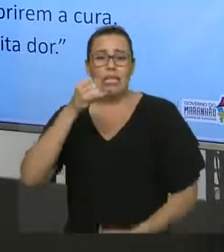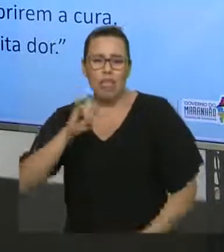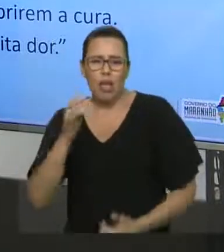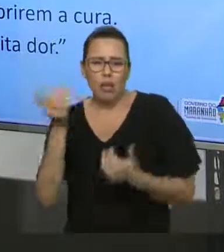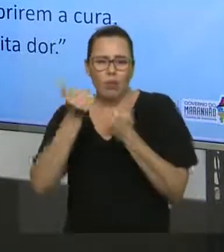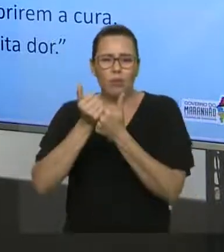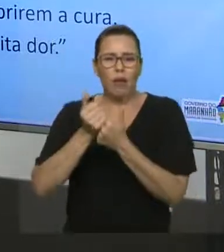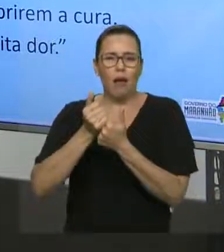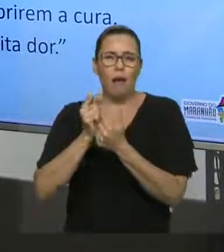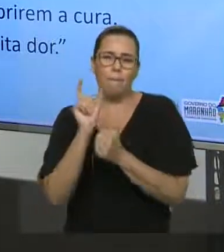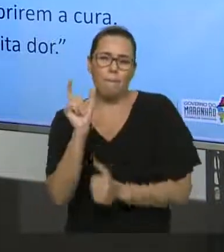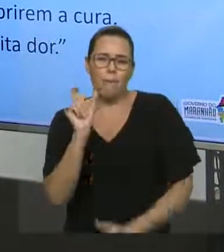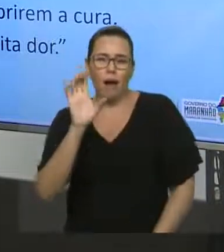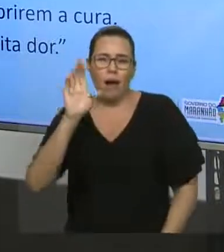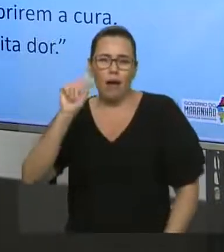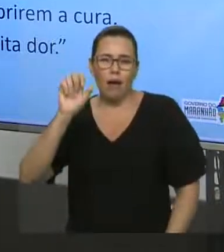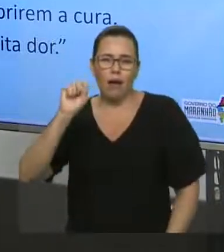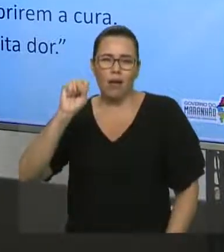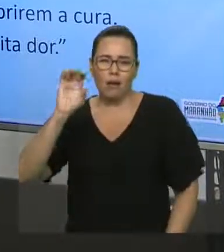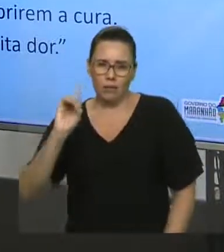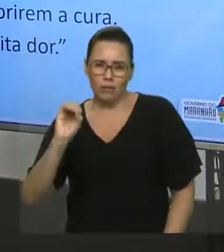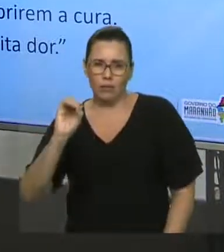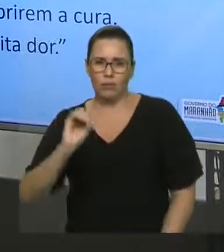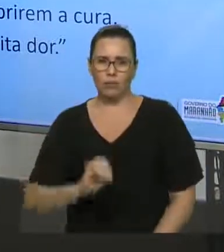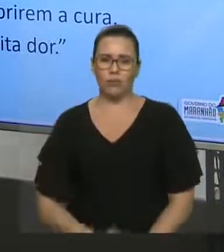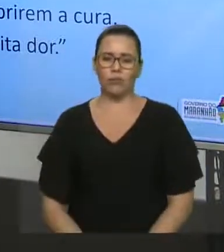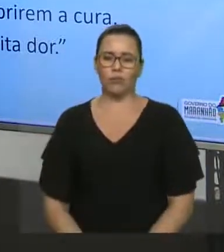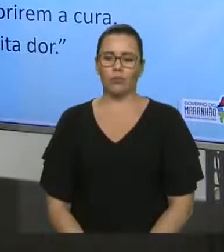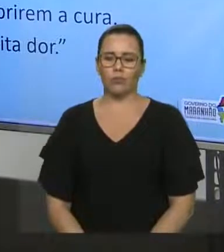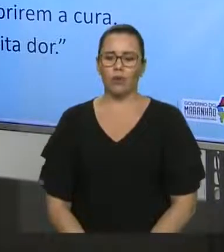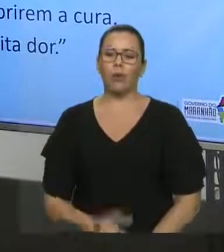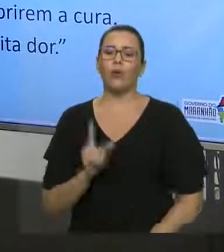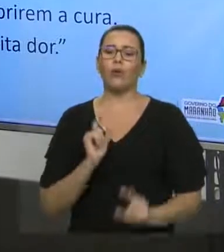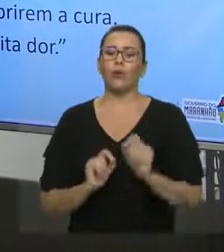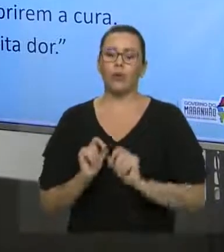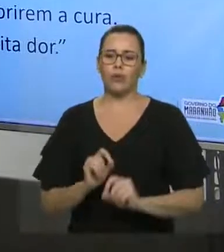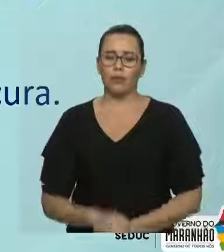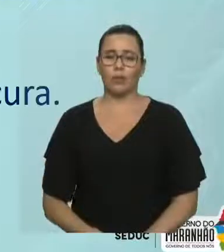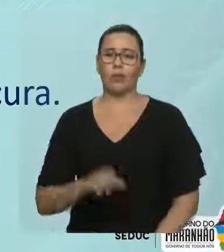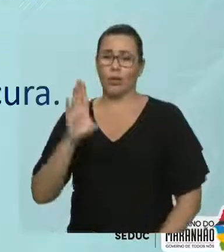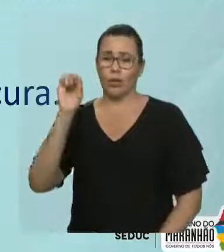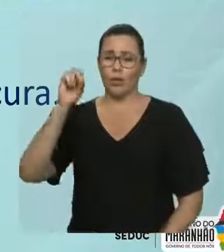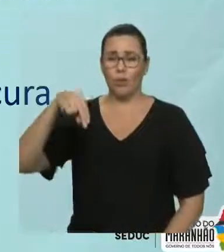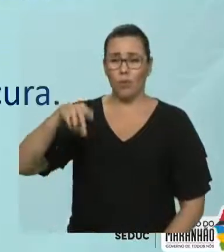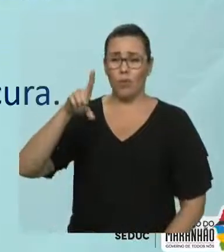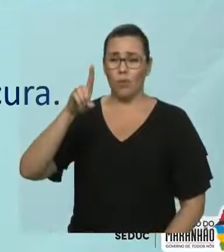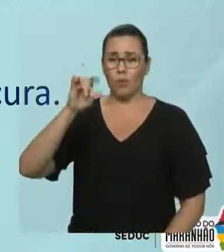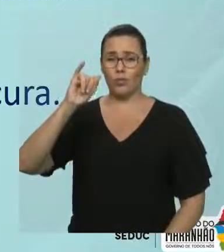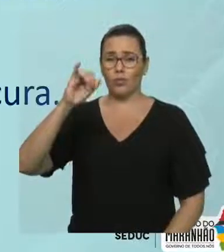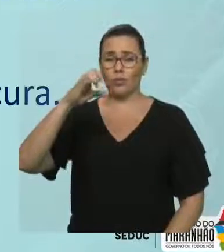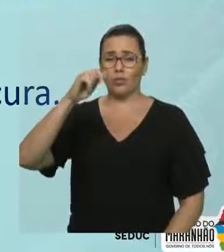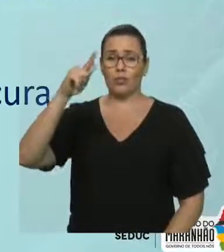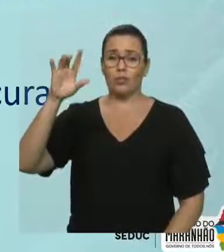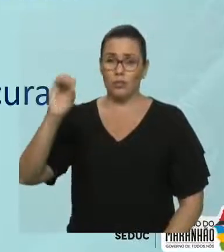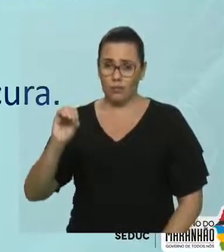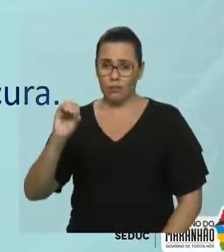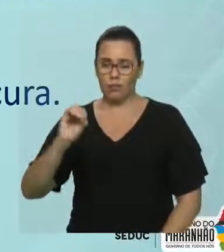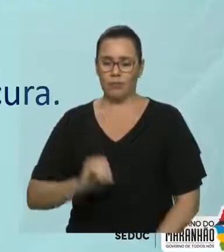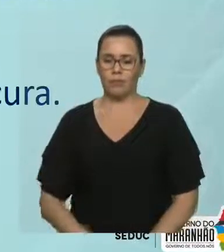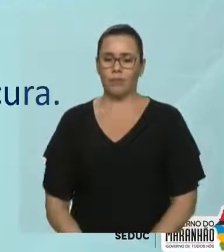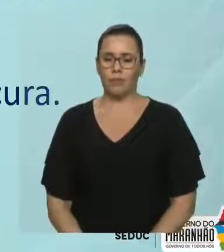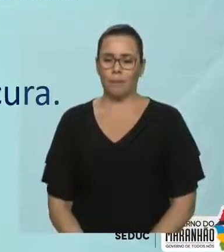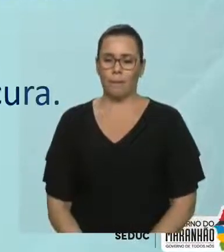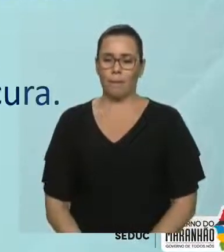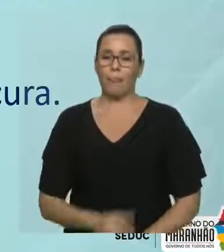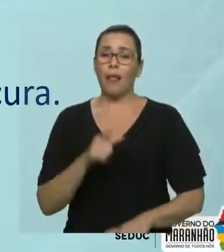condição. Às vezes, a ideia é de hipótese, né? Mas, não deixa de ser condicional. A ideia é de condição. A letra